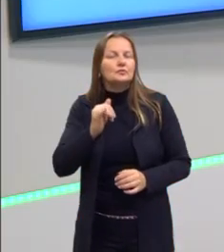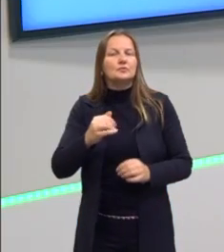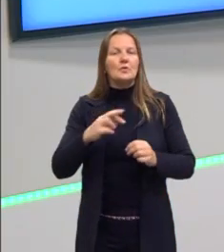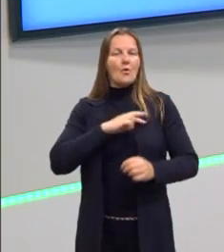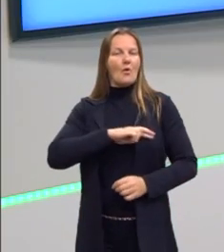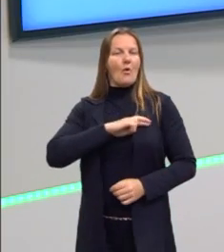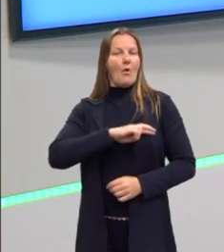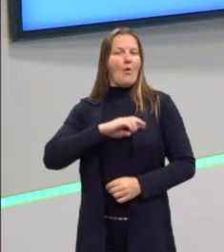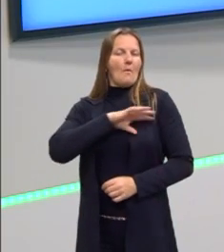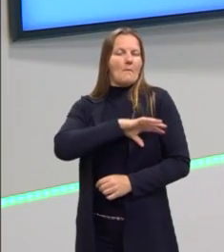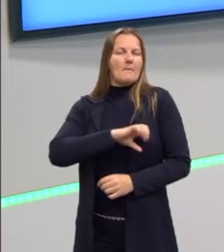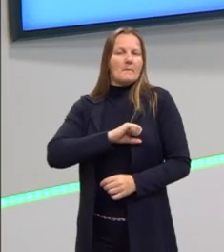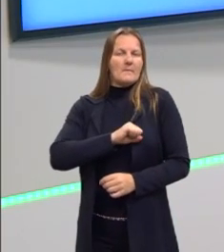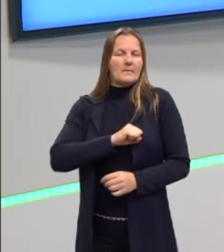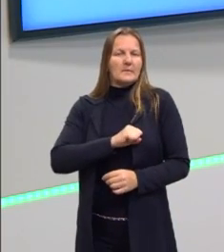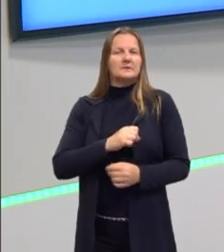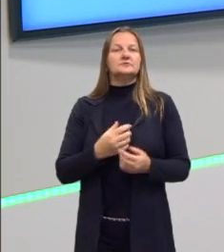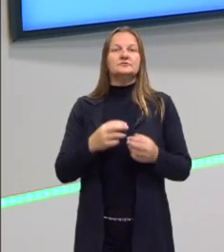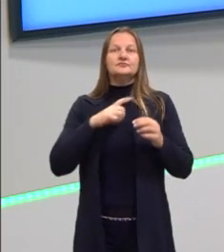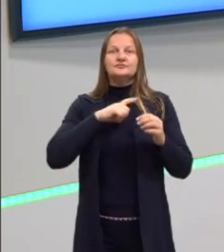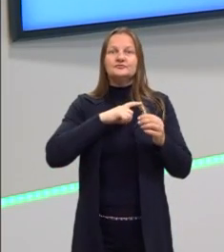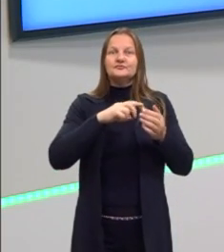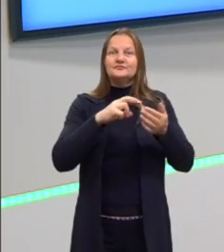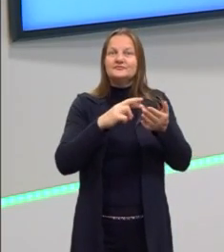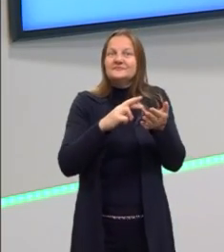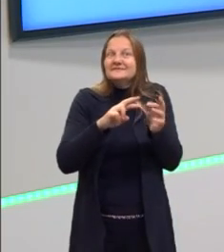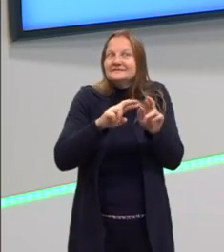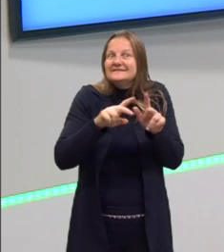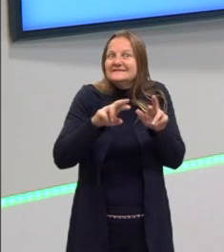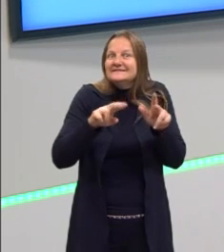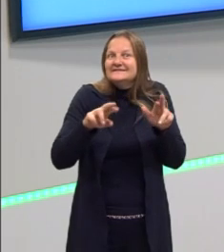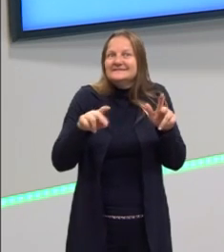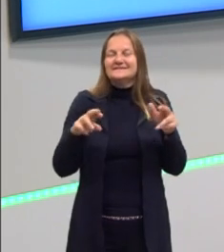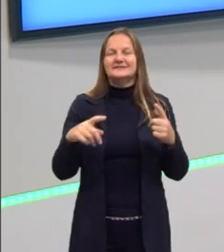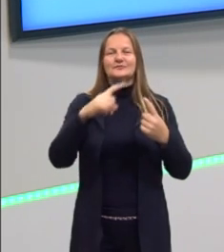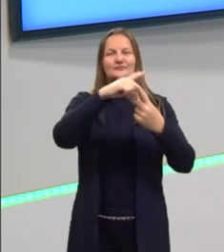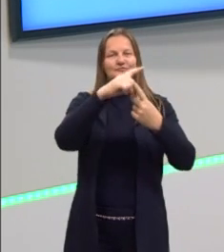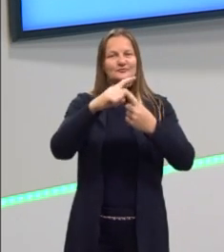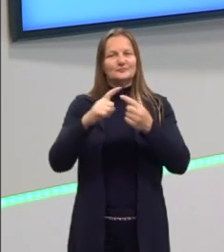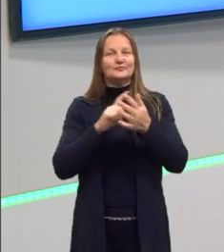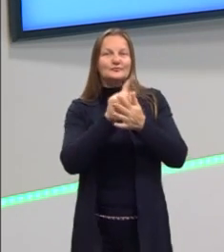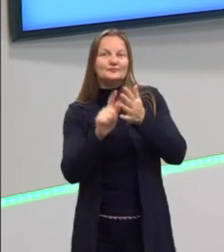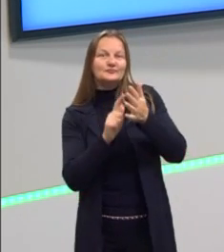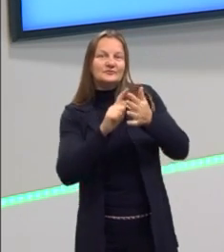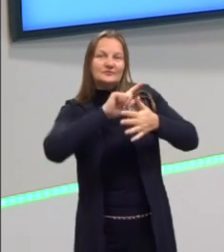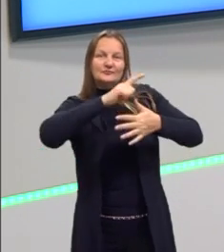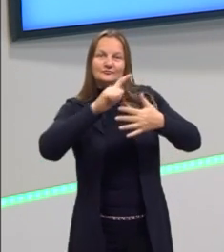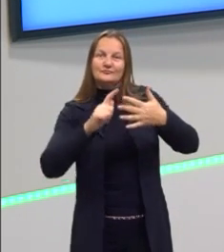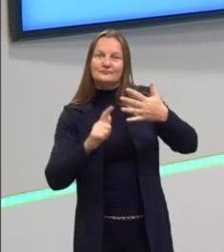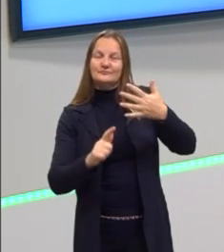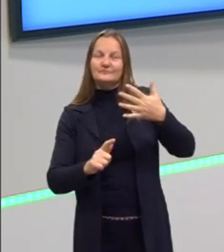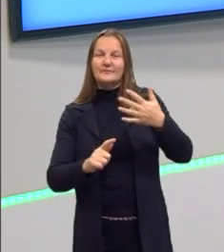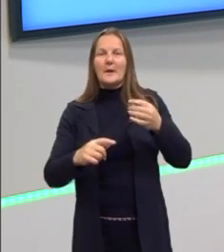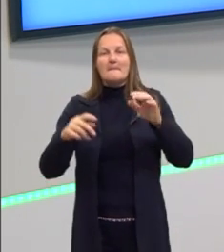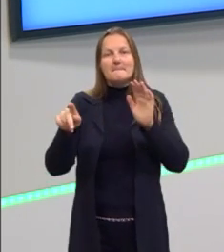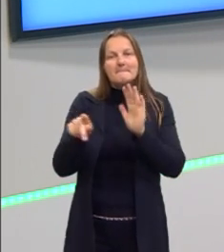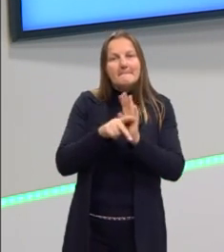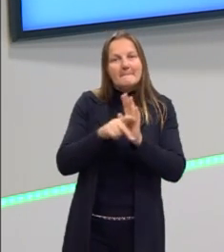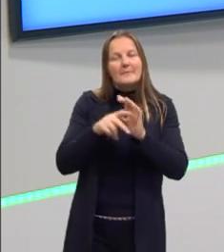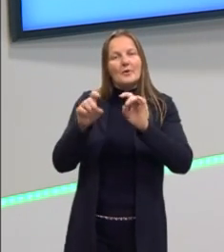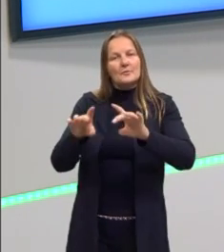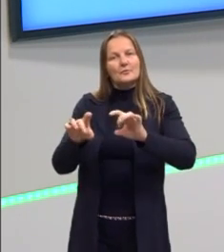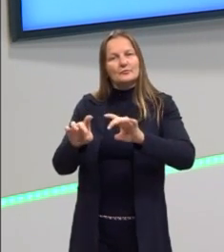romances, como tipos de gênero que pertencem a essa determinada